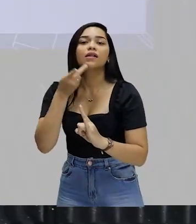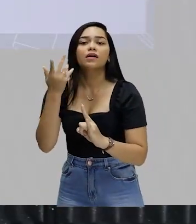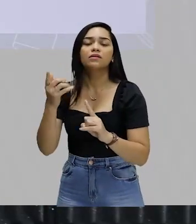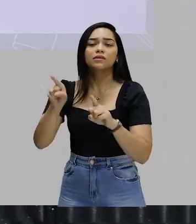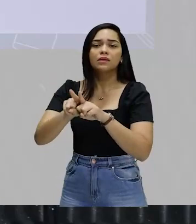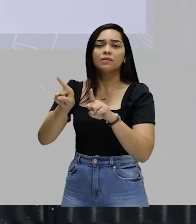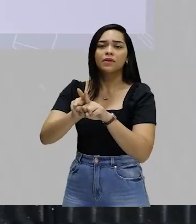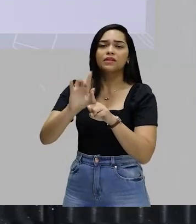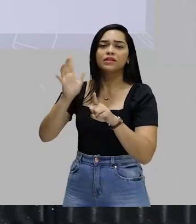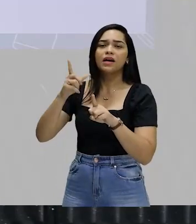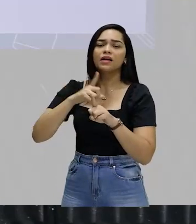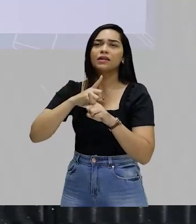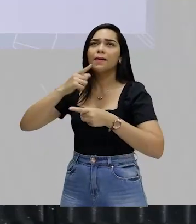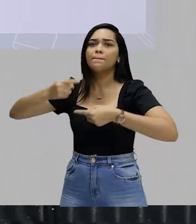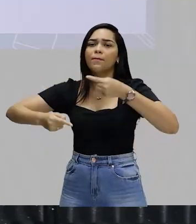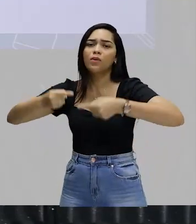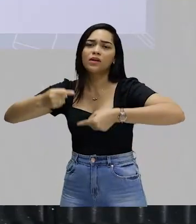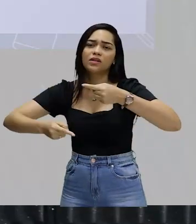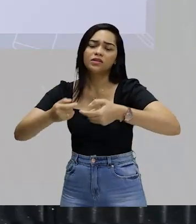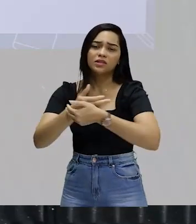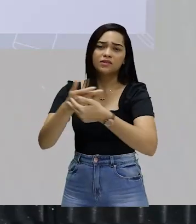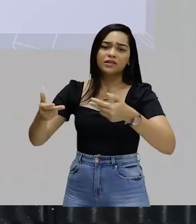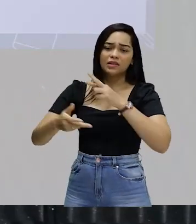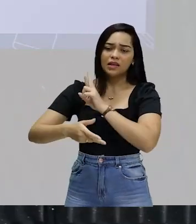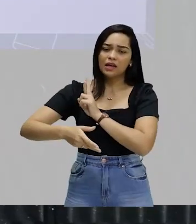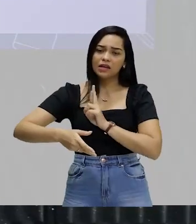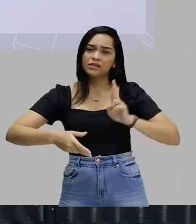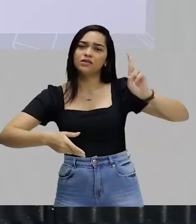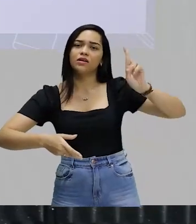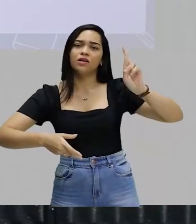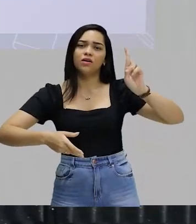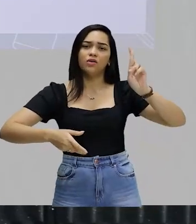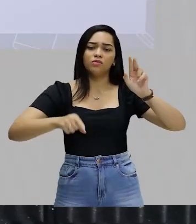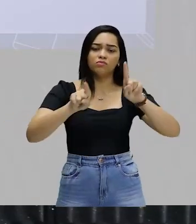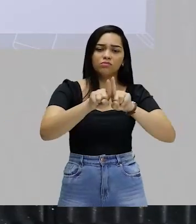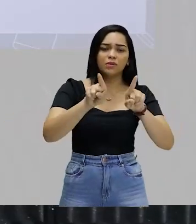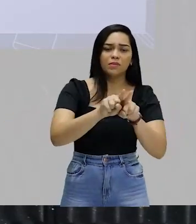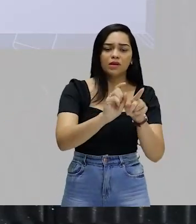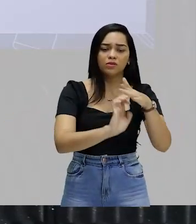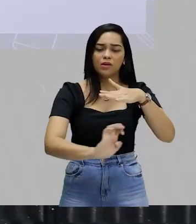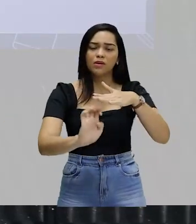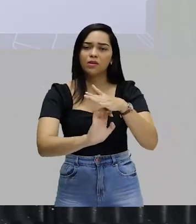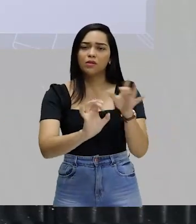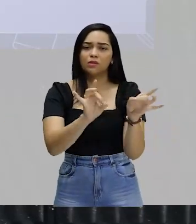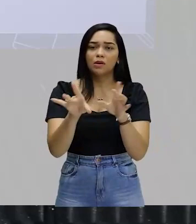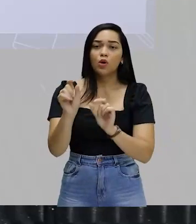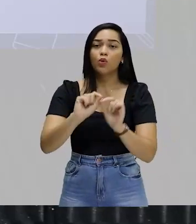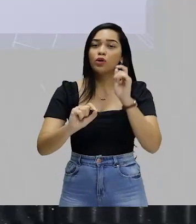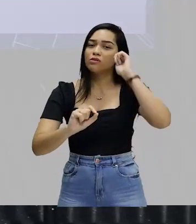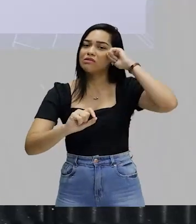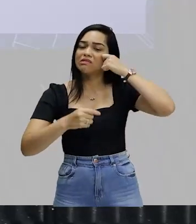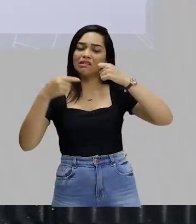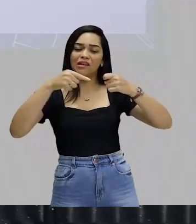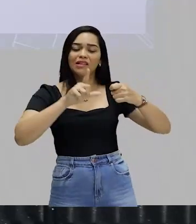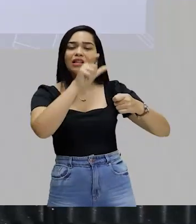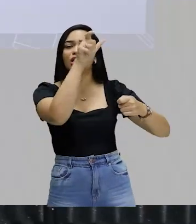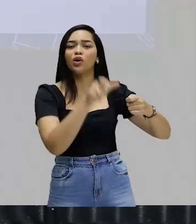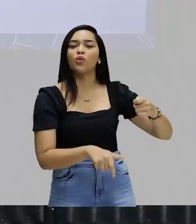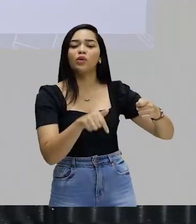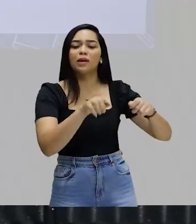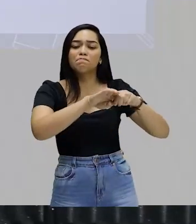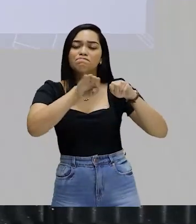no campo da política, muitas vezes da religião, do mercado de trabalho, o negro ainda é visto como